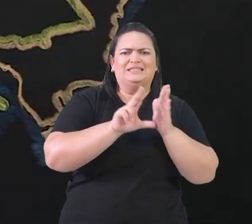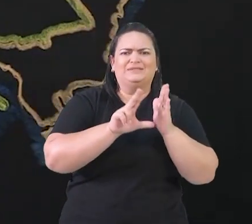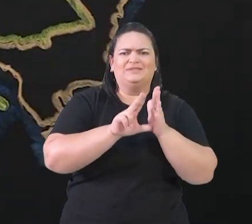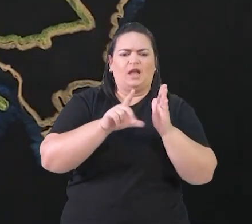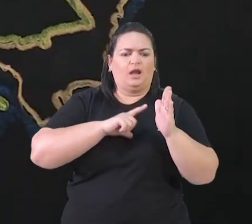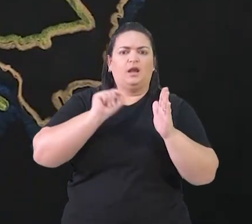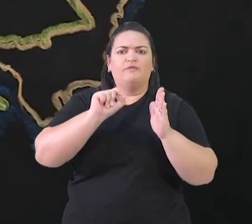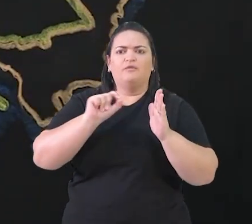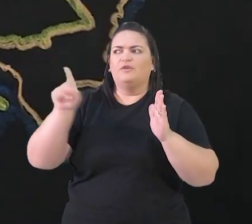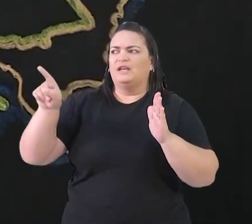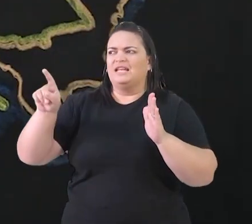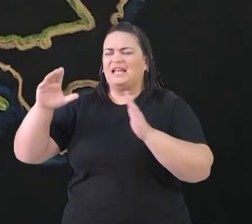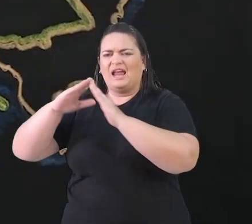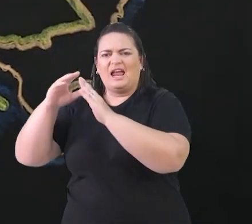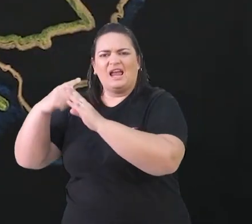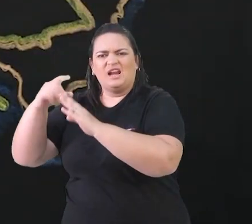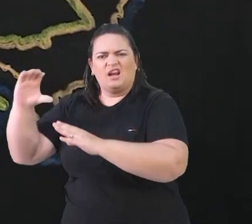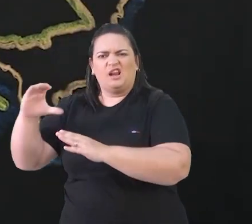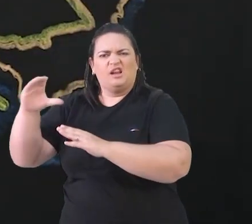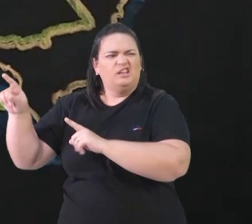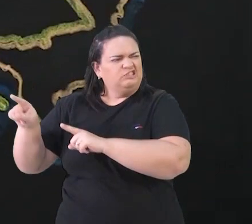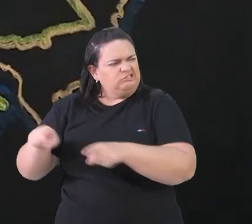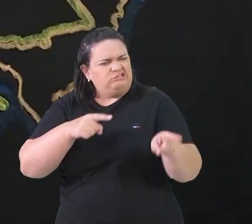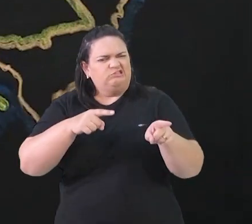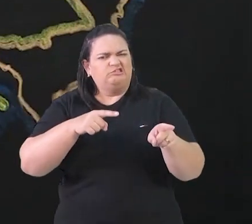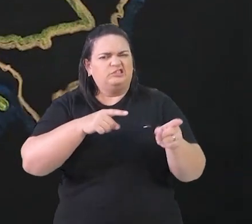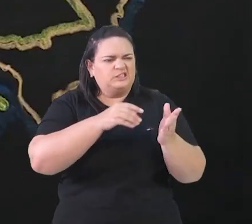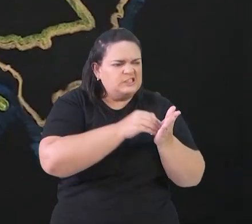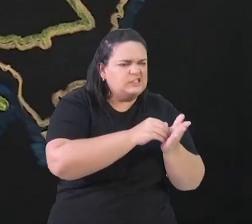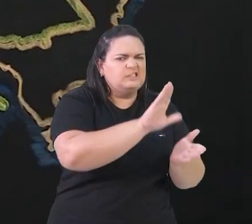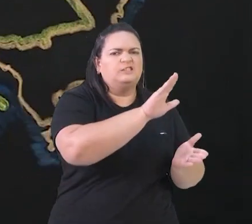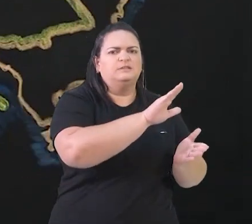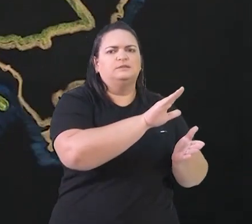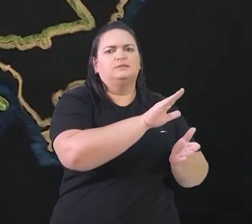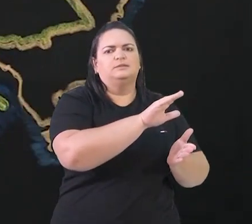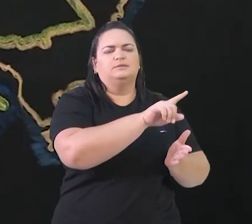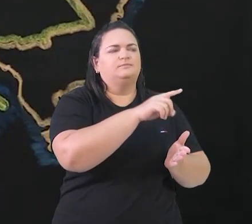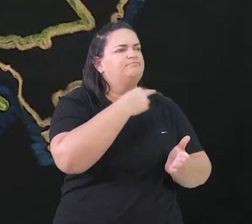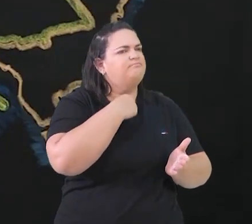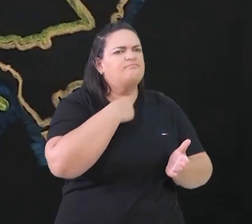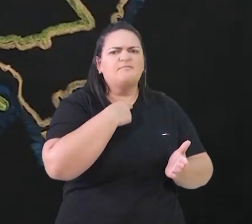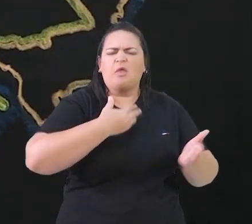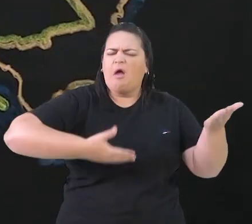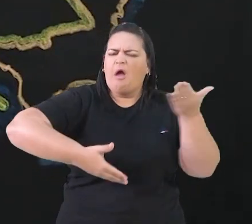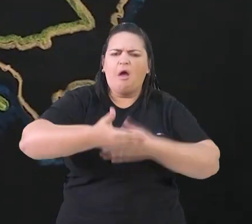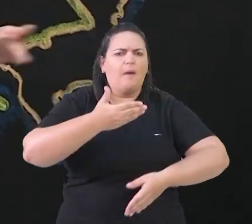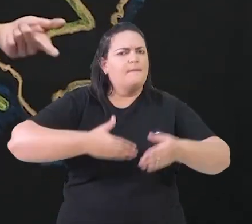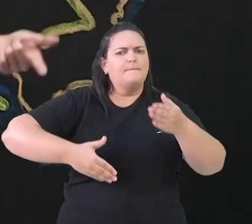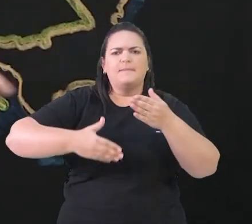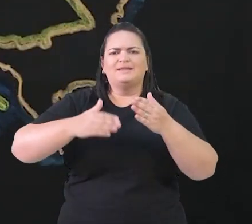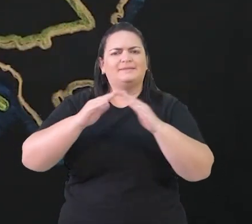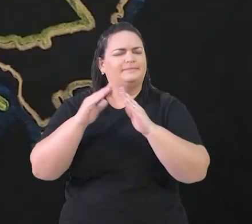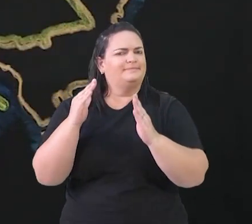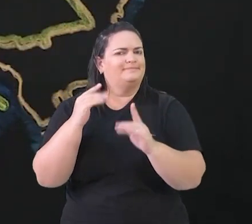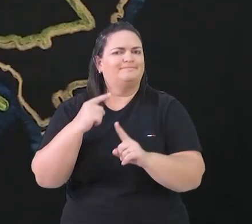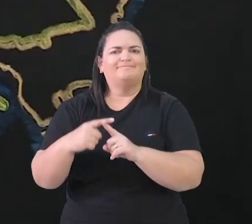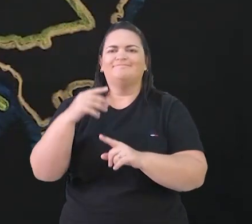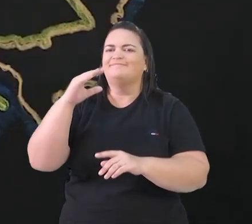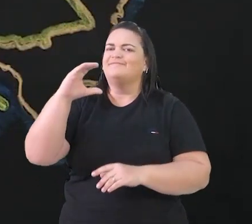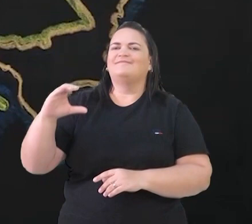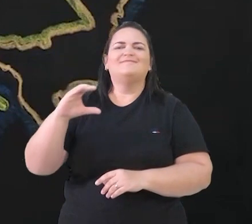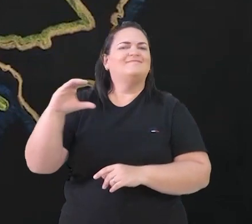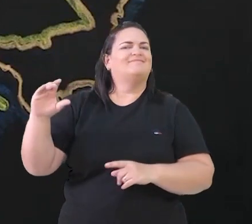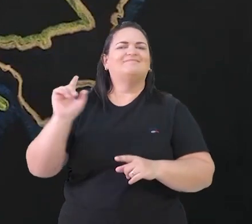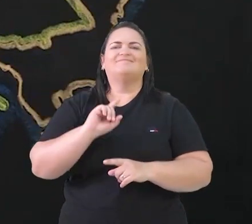muito forte. Lutero foi excomungado, ou seja, foi expulso da Igreja, não podia mais fazer parte da Igreja Católica, e ele foi